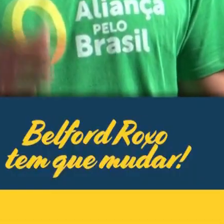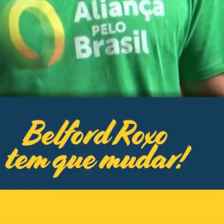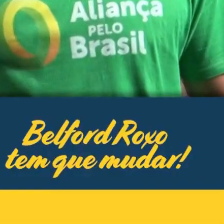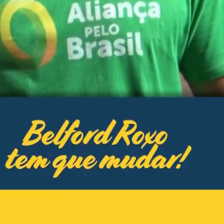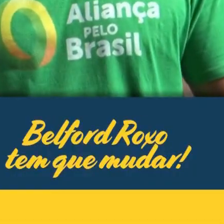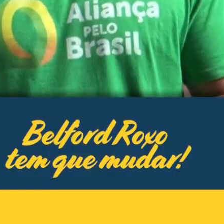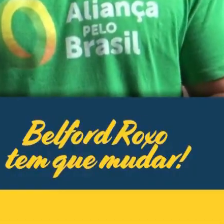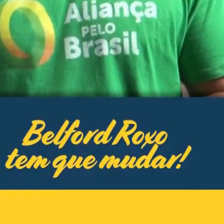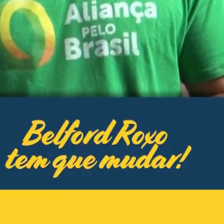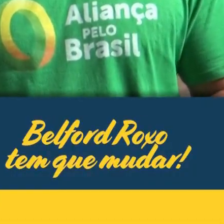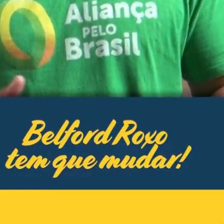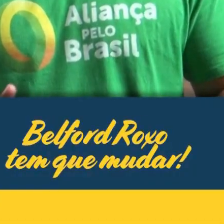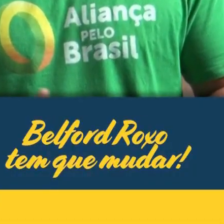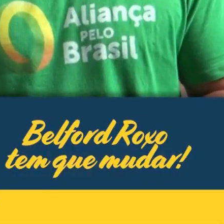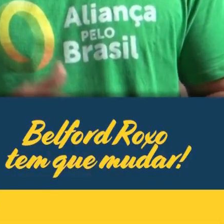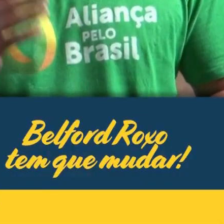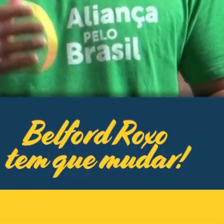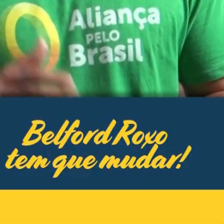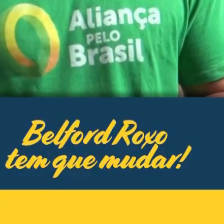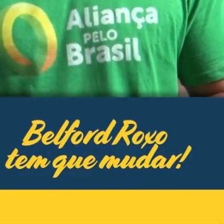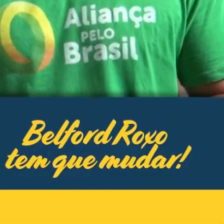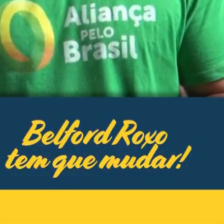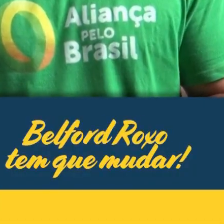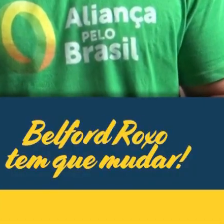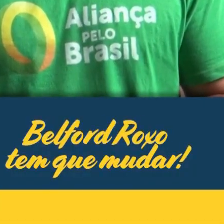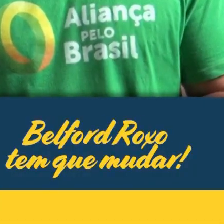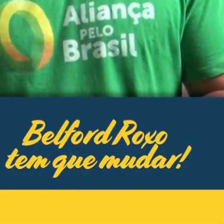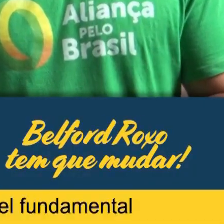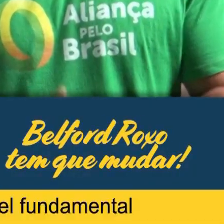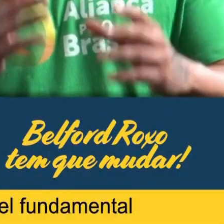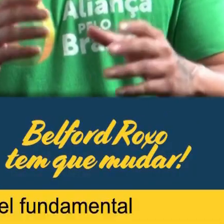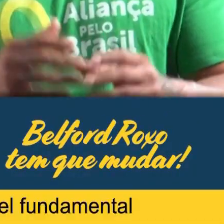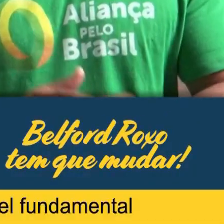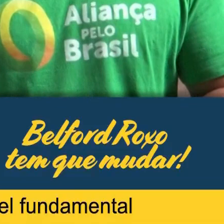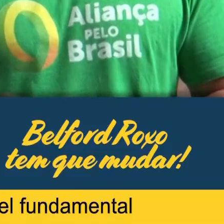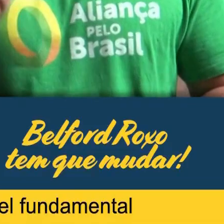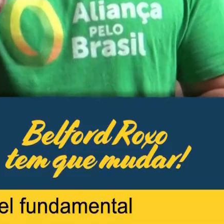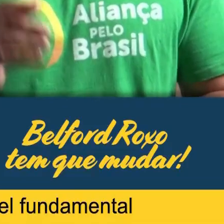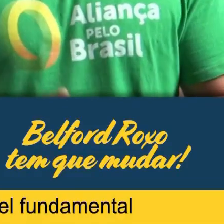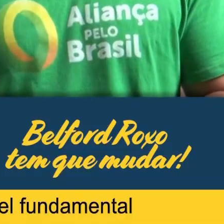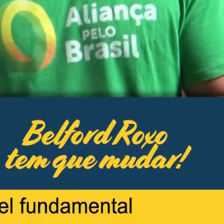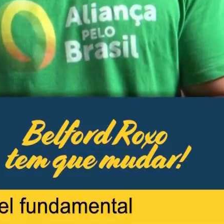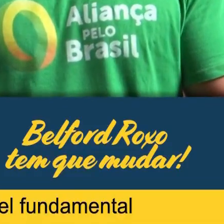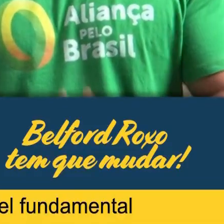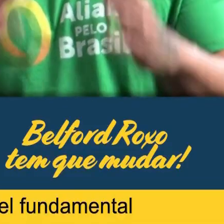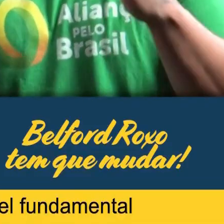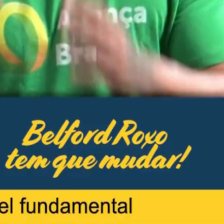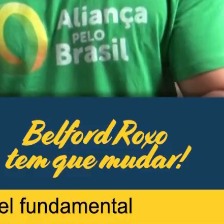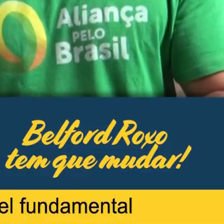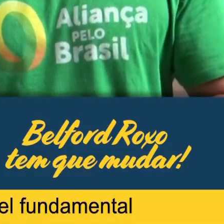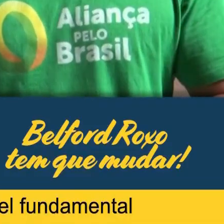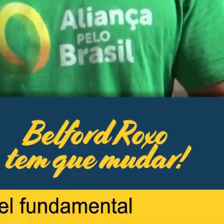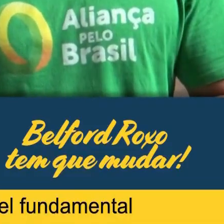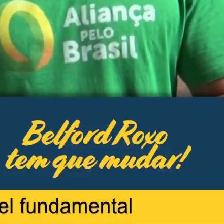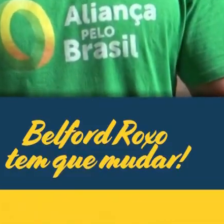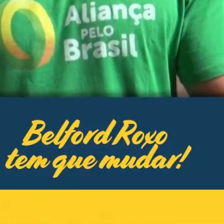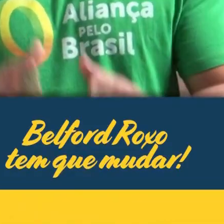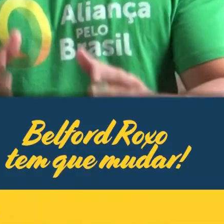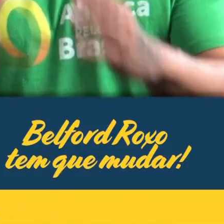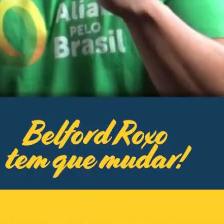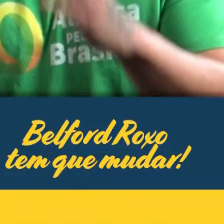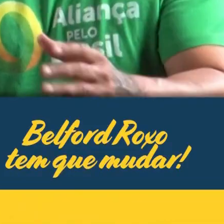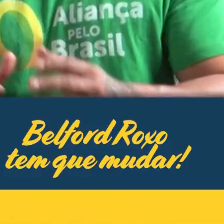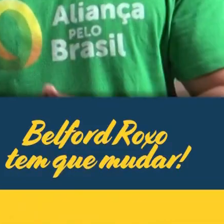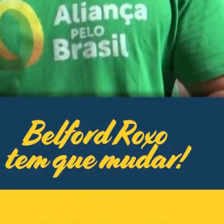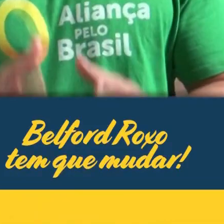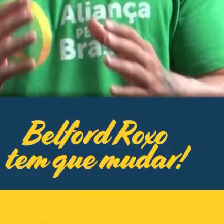Fala meus amigos de Belfor Roxo. Aqui quem fala é o deputado federal Carlos Jordi. E quero dizer para vocês que esse ano vocês têm um papel fundamental e